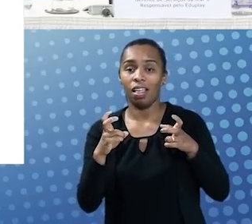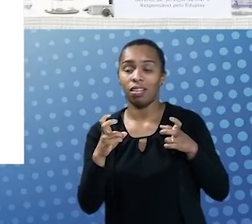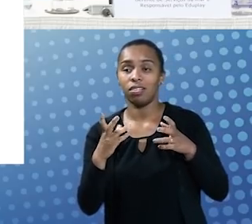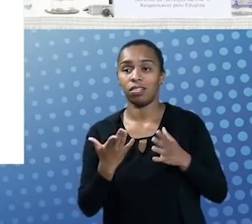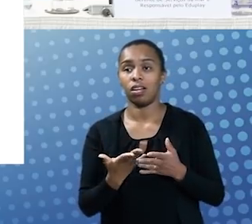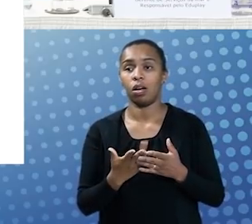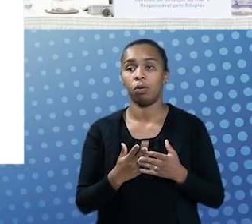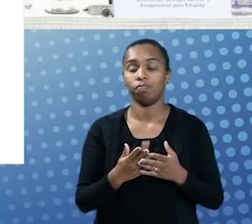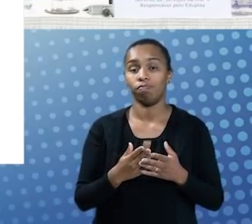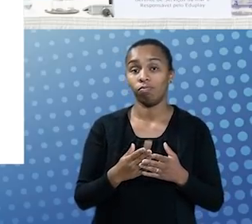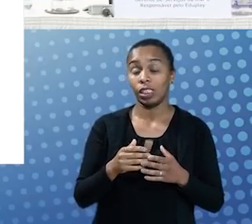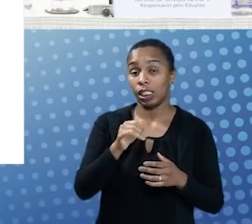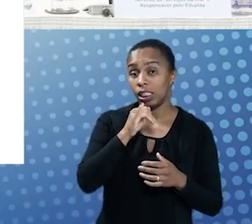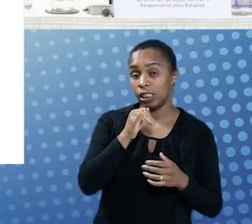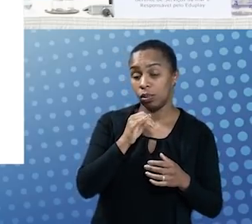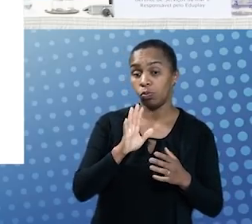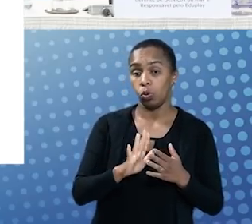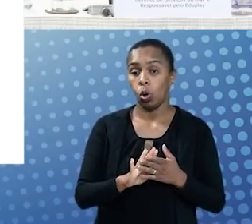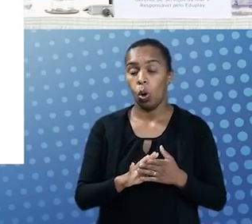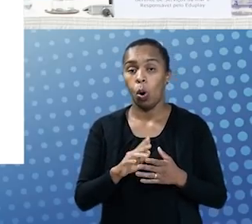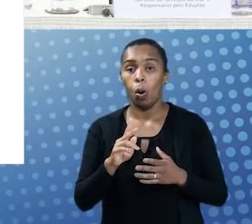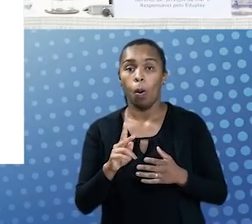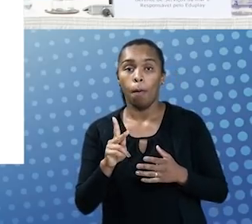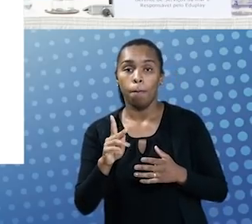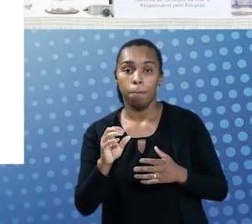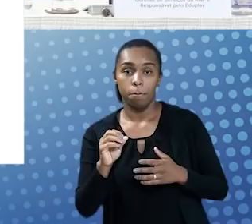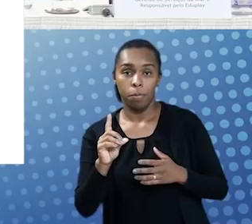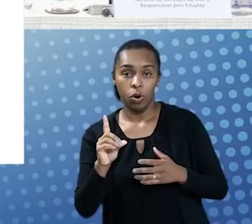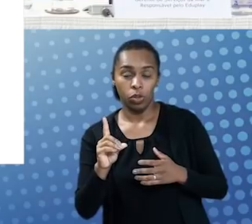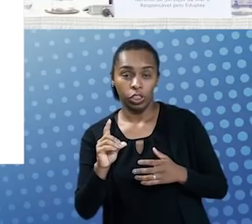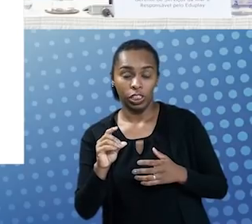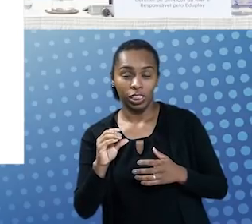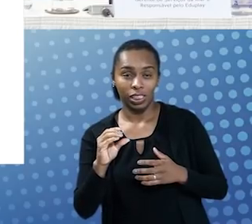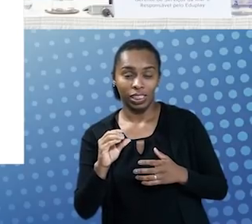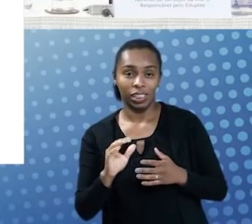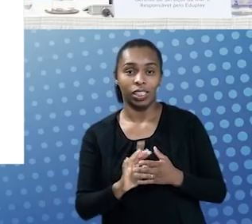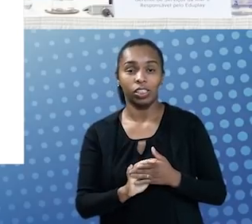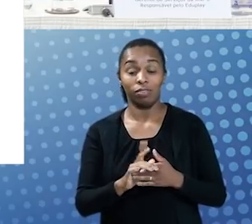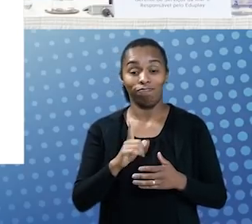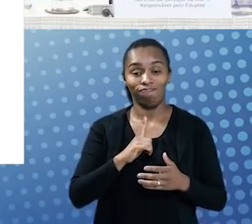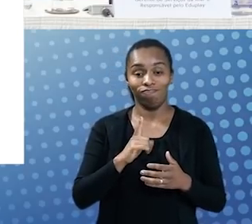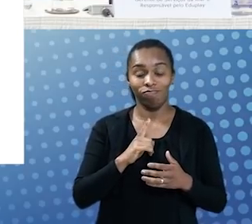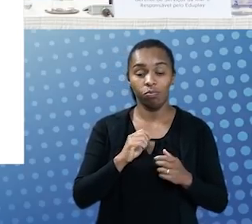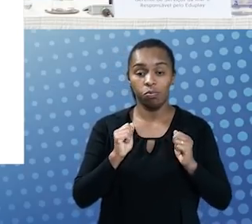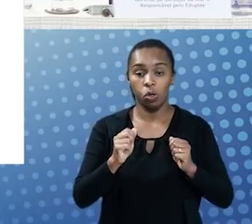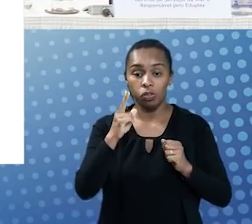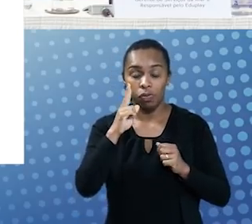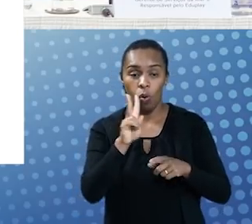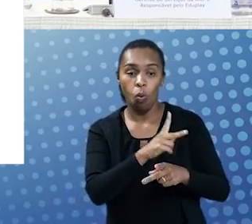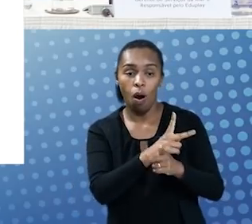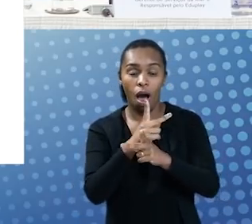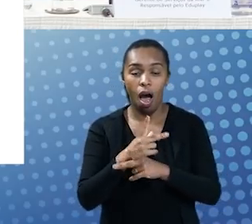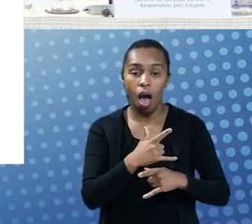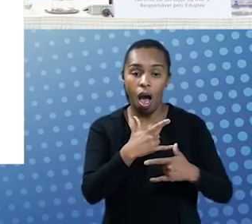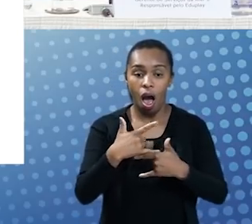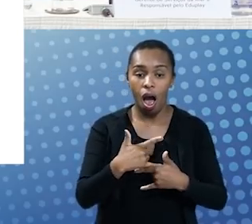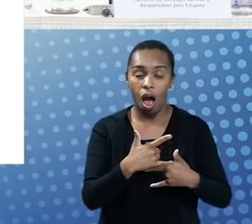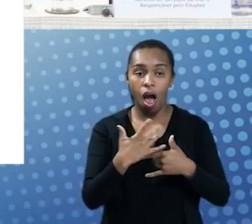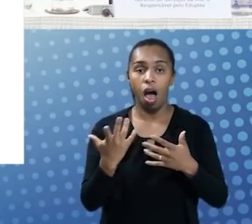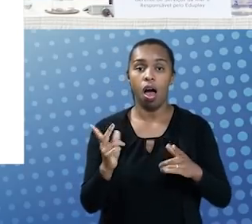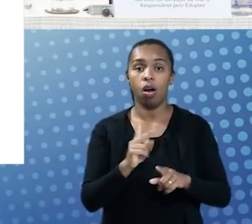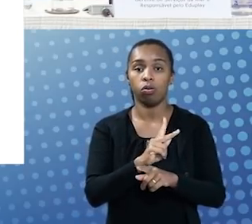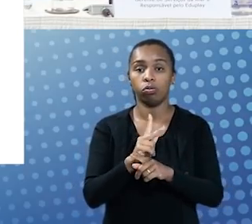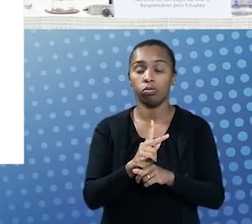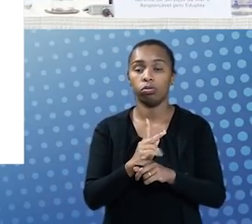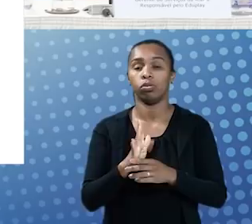banda, o podcast é uma solução. Então, você tem um consumo de áudio aí, que os professores podem fazer o uso dessa aplicação,